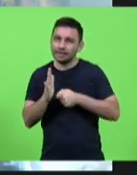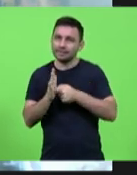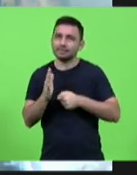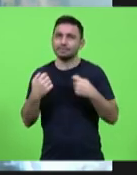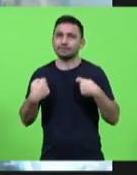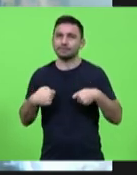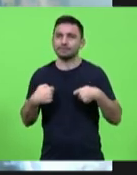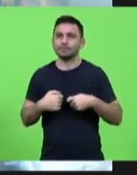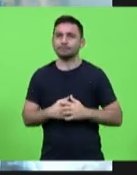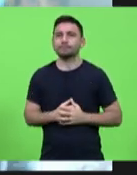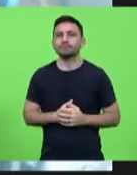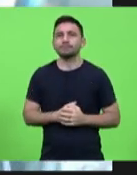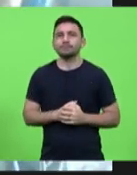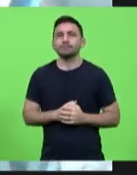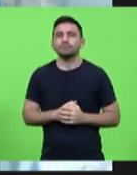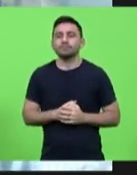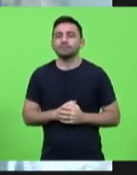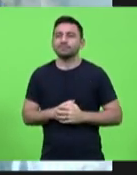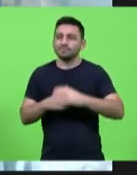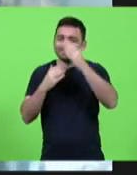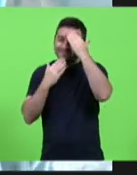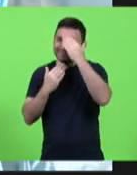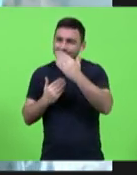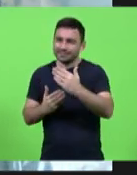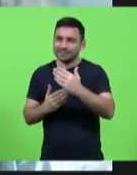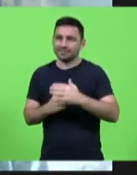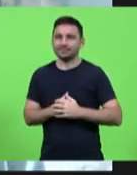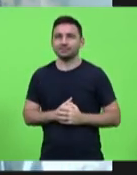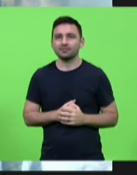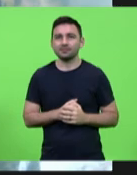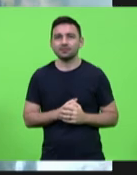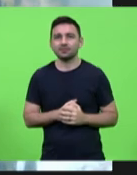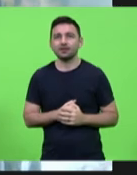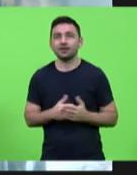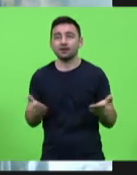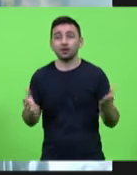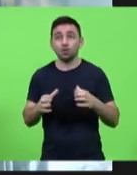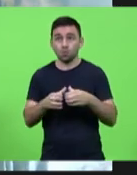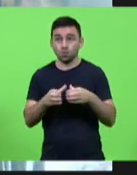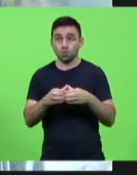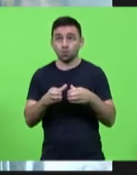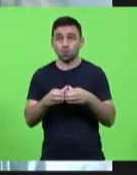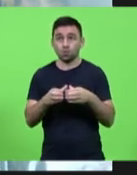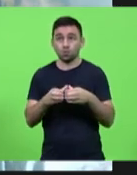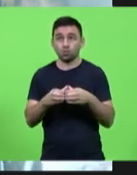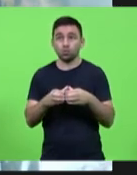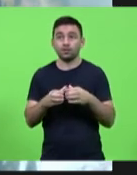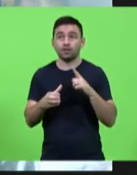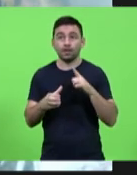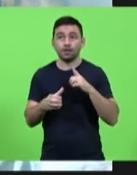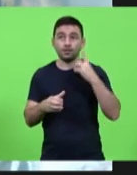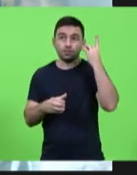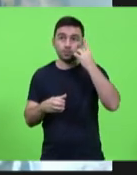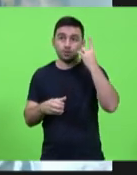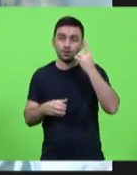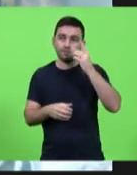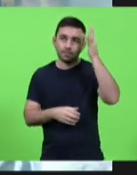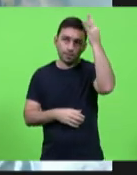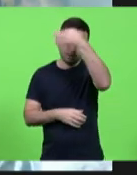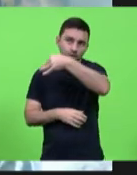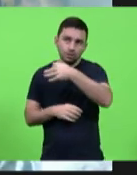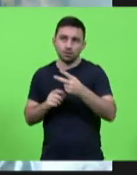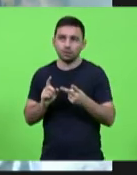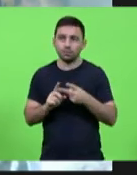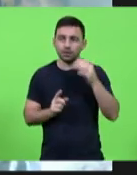obrigada obrigada querida Cici lembrando que a frente é composta pelos deputados Fabiano da Luz